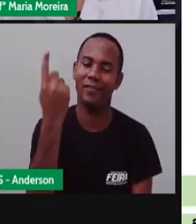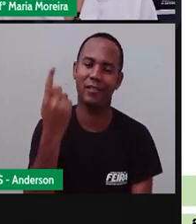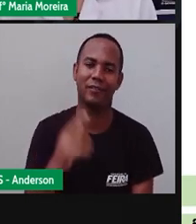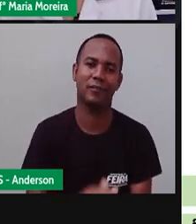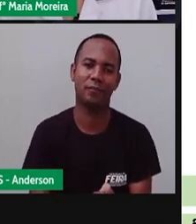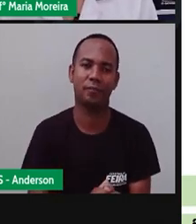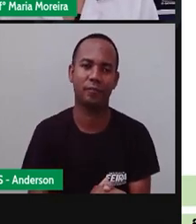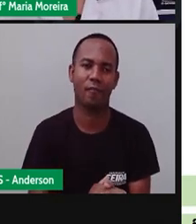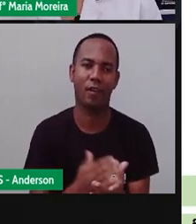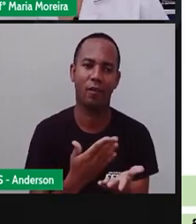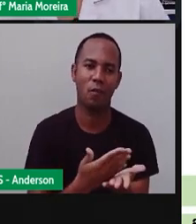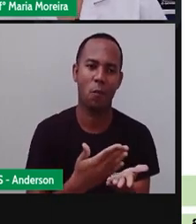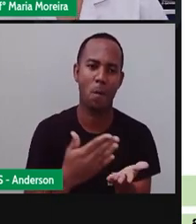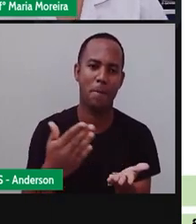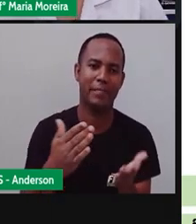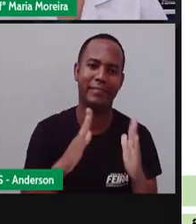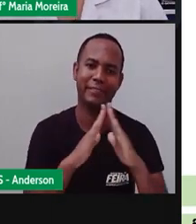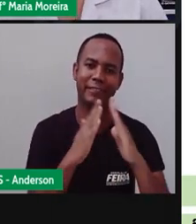Vamos sim!